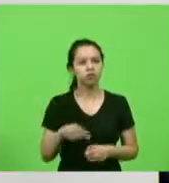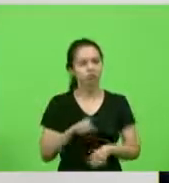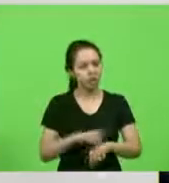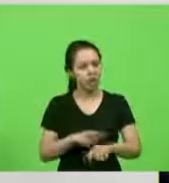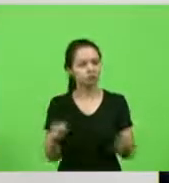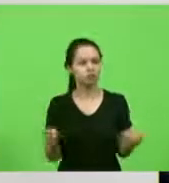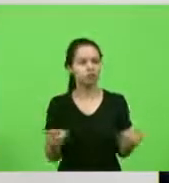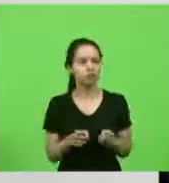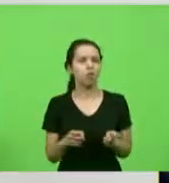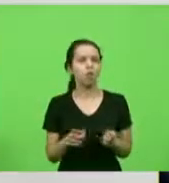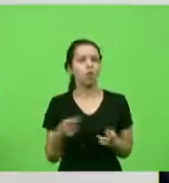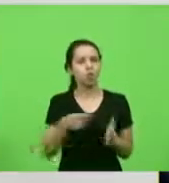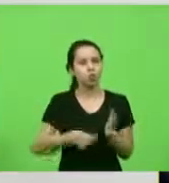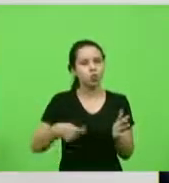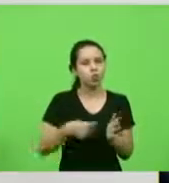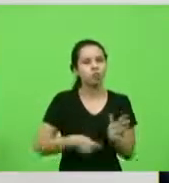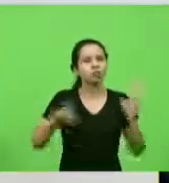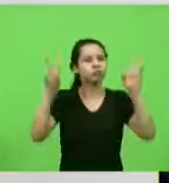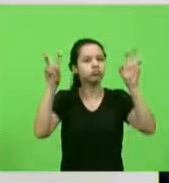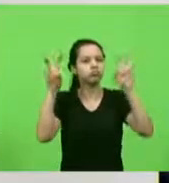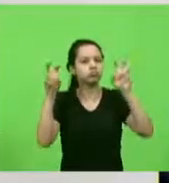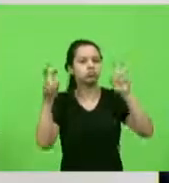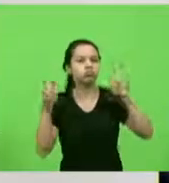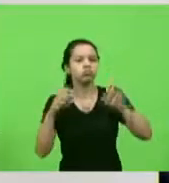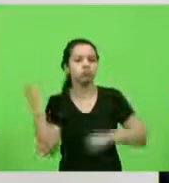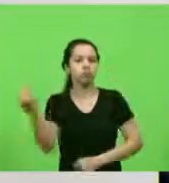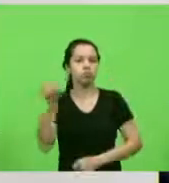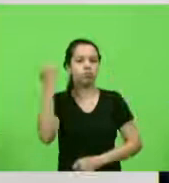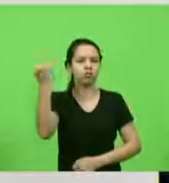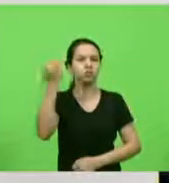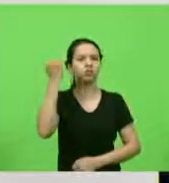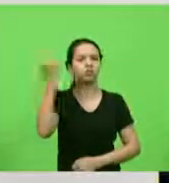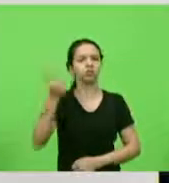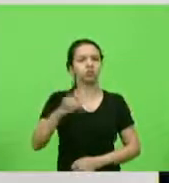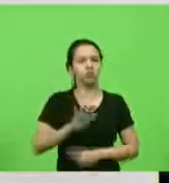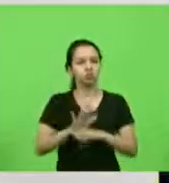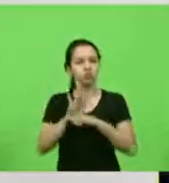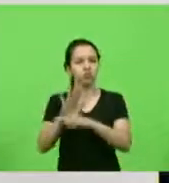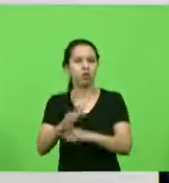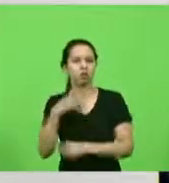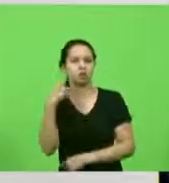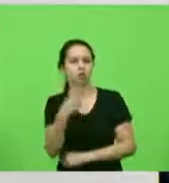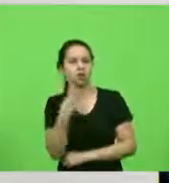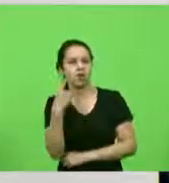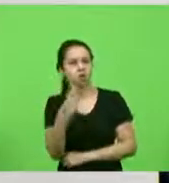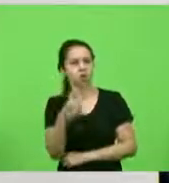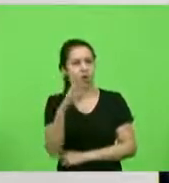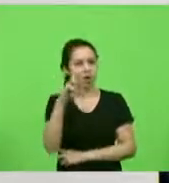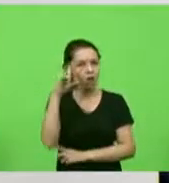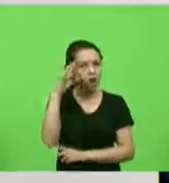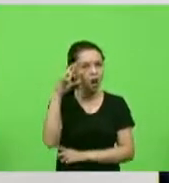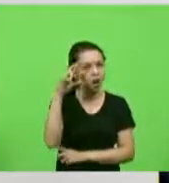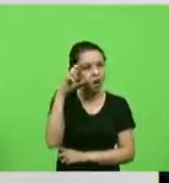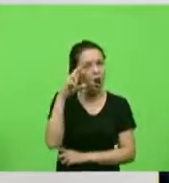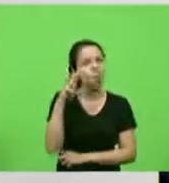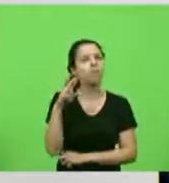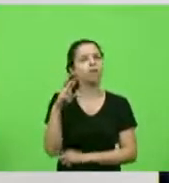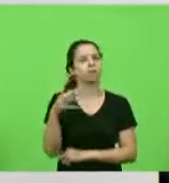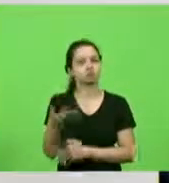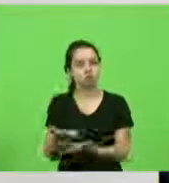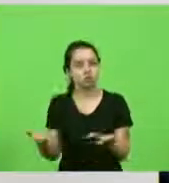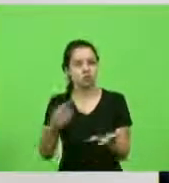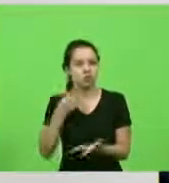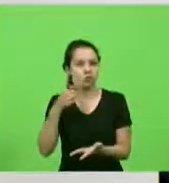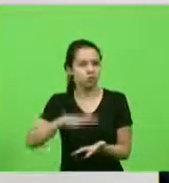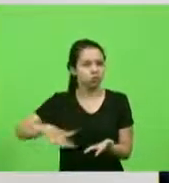questões pontuais, ajudar o deputado Ricardo Alba, demais deputados da região, ajudá-los no sentido de lutar por essas questões